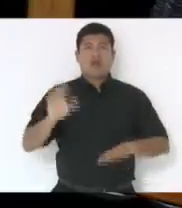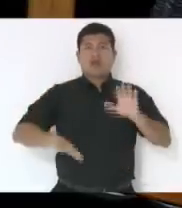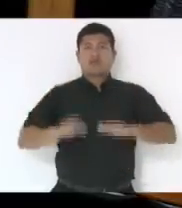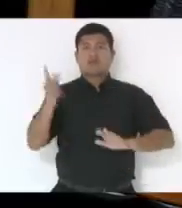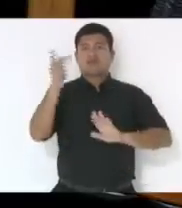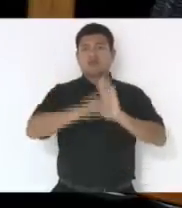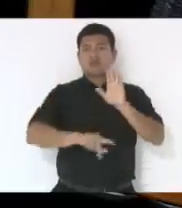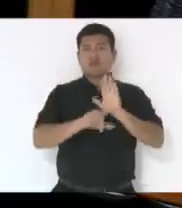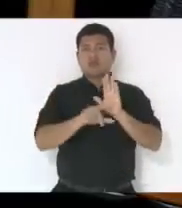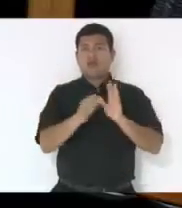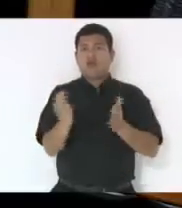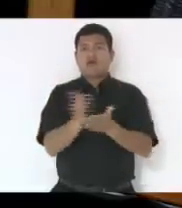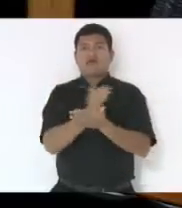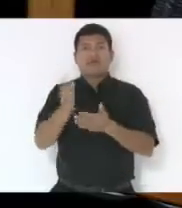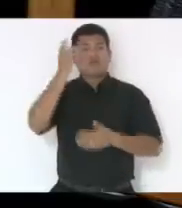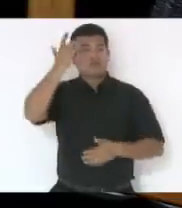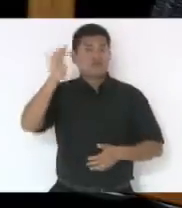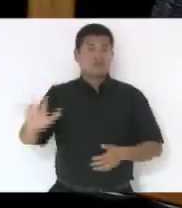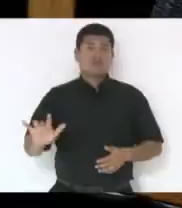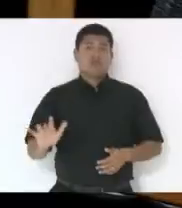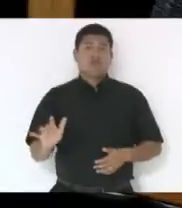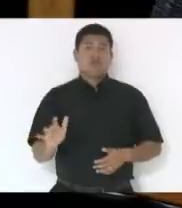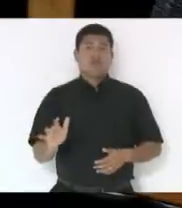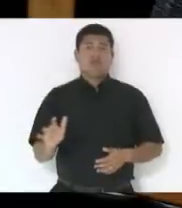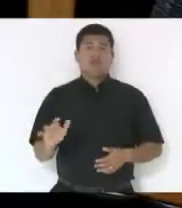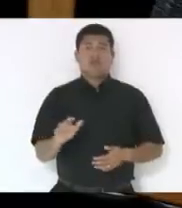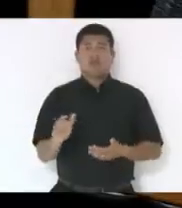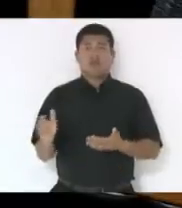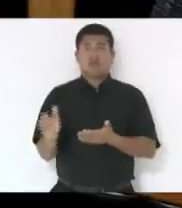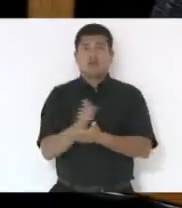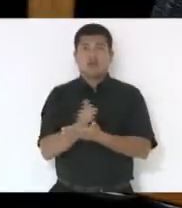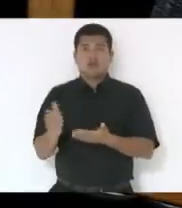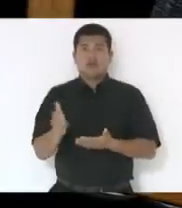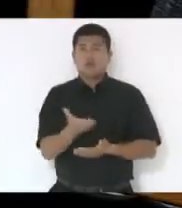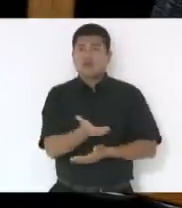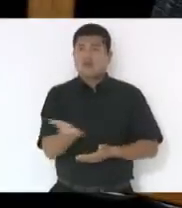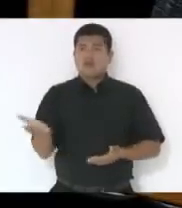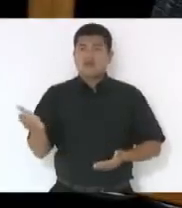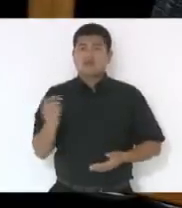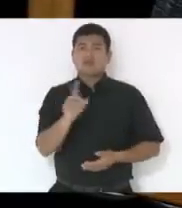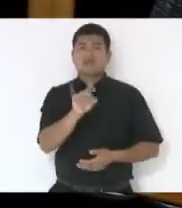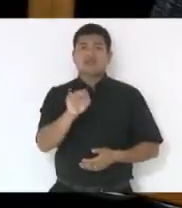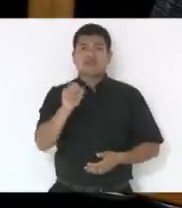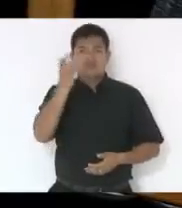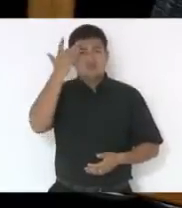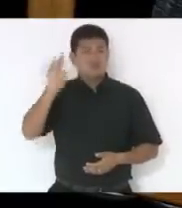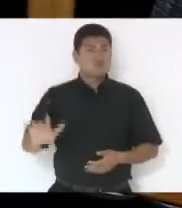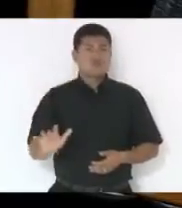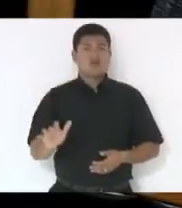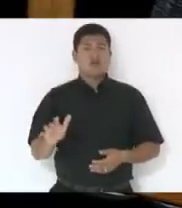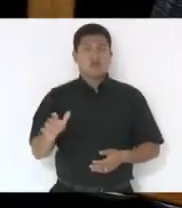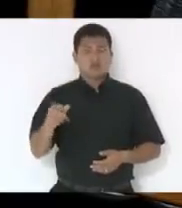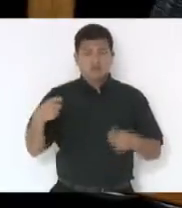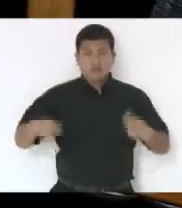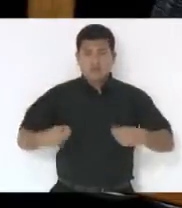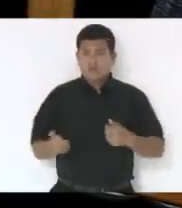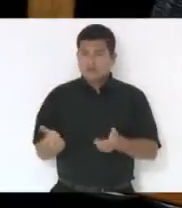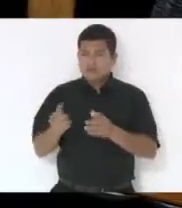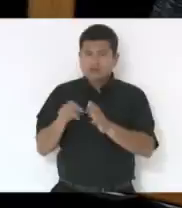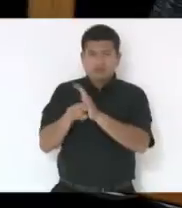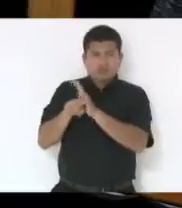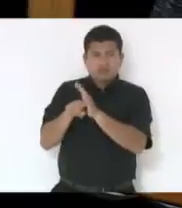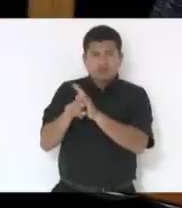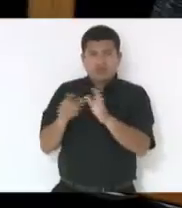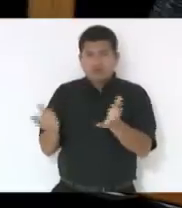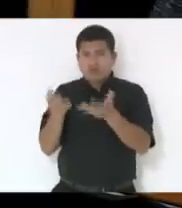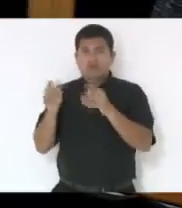conhecimento dos parlamentares, sem o conhecimento dos idis dessa casa, para que sejam apreciados e votados. Por mais que